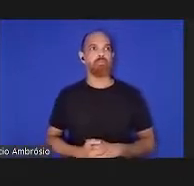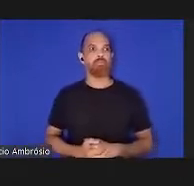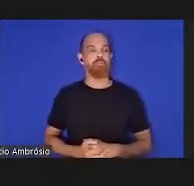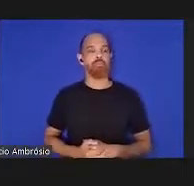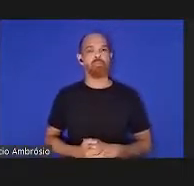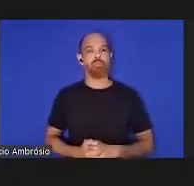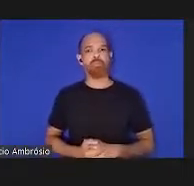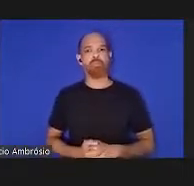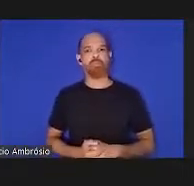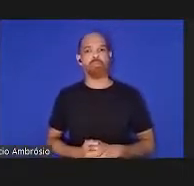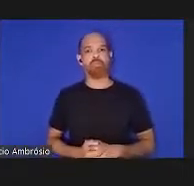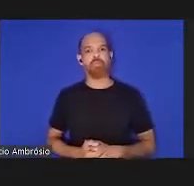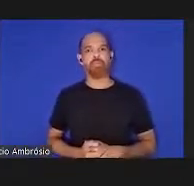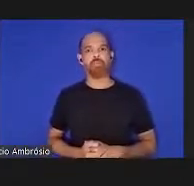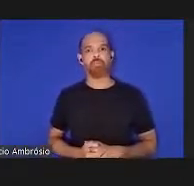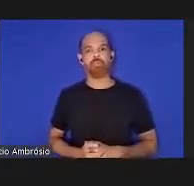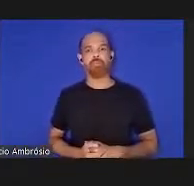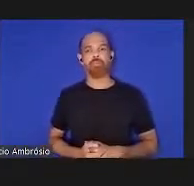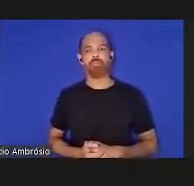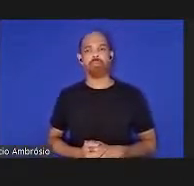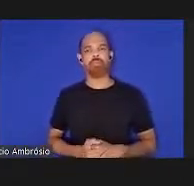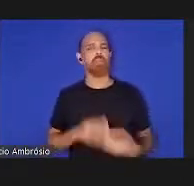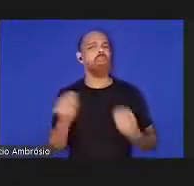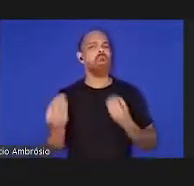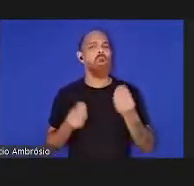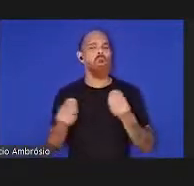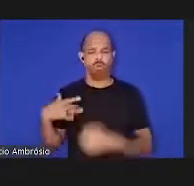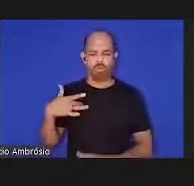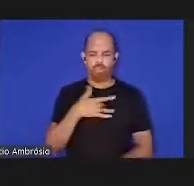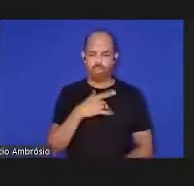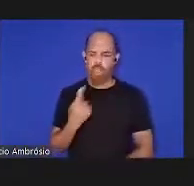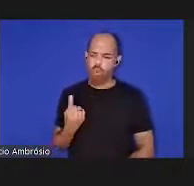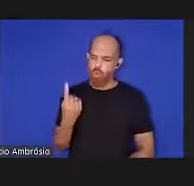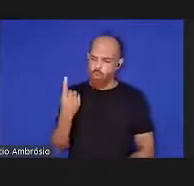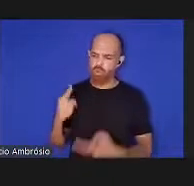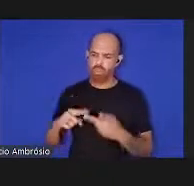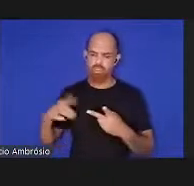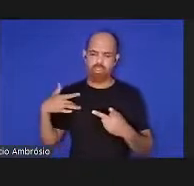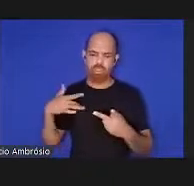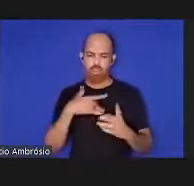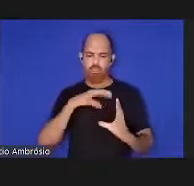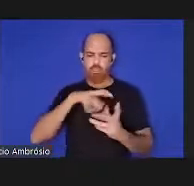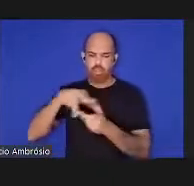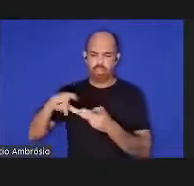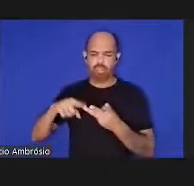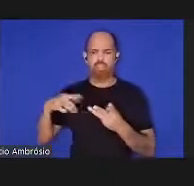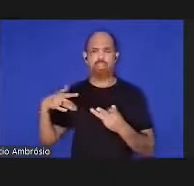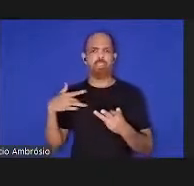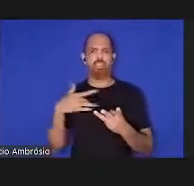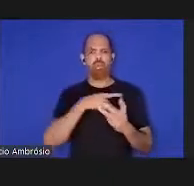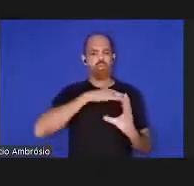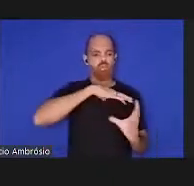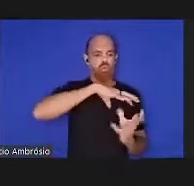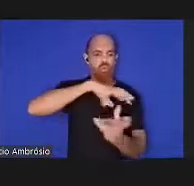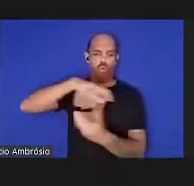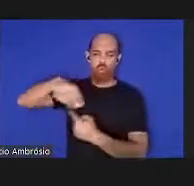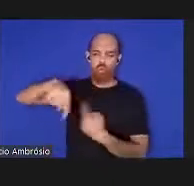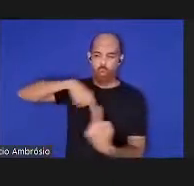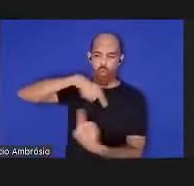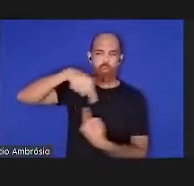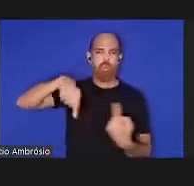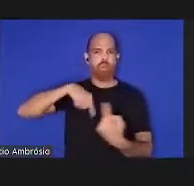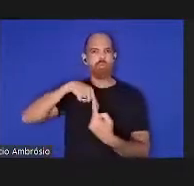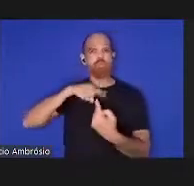como é então que a saúde única a saúde planetária e a saúde global se relaciona todas assumem uma